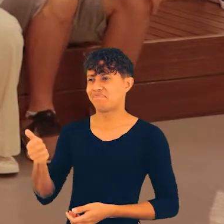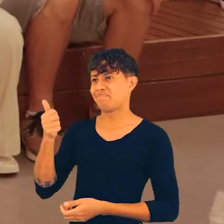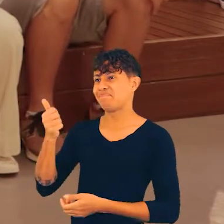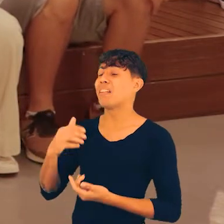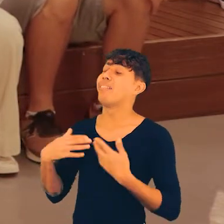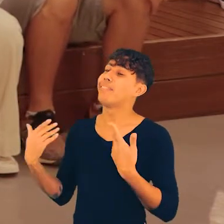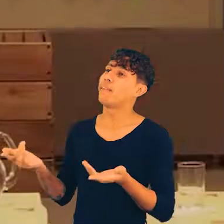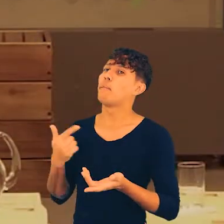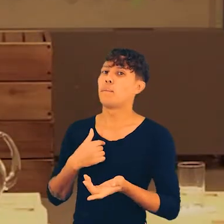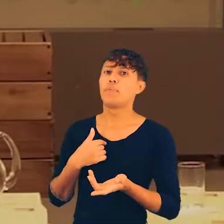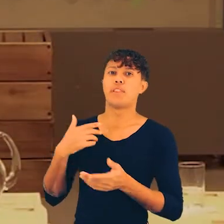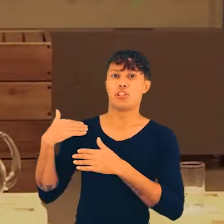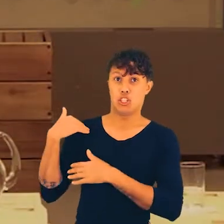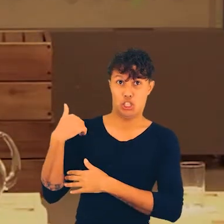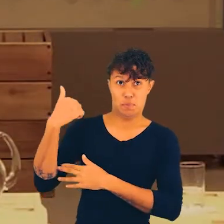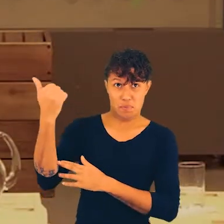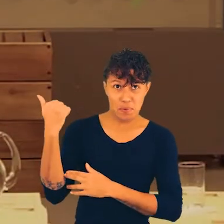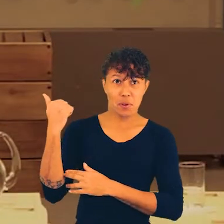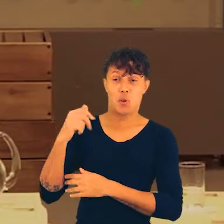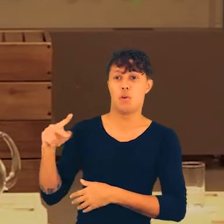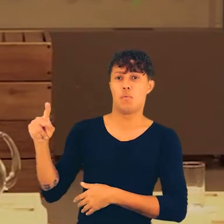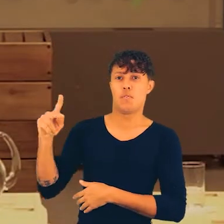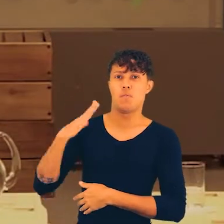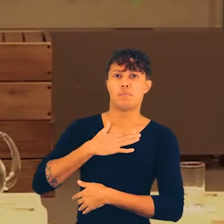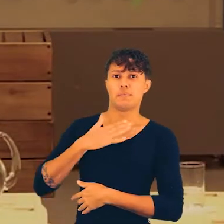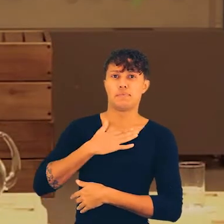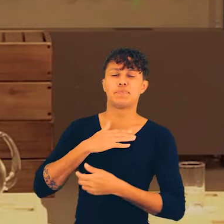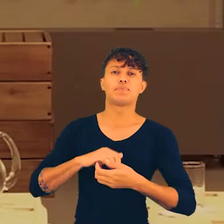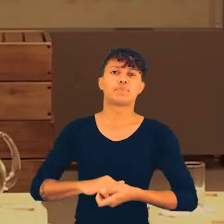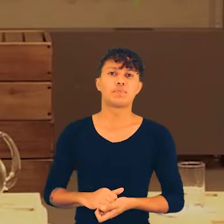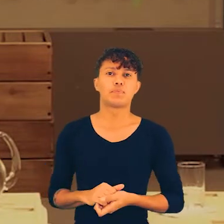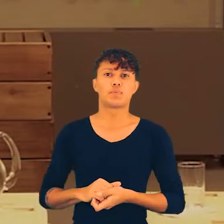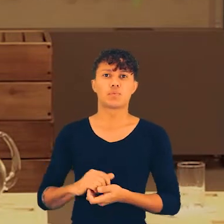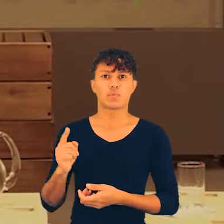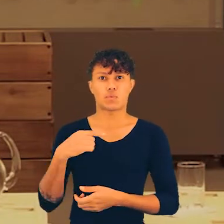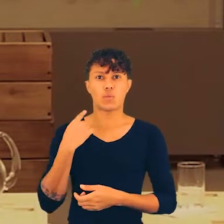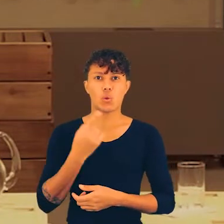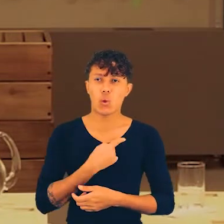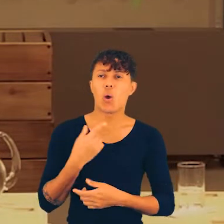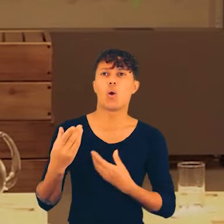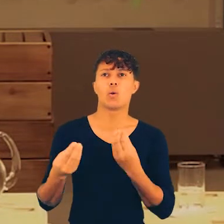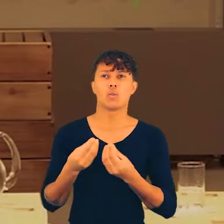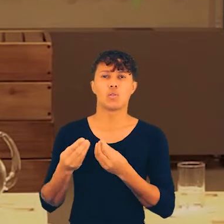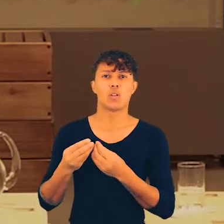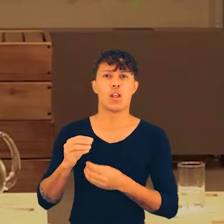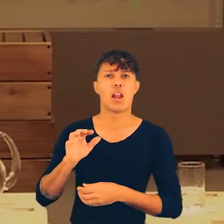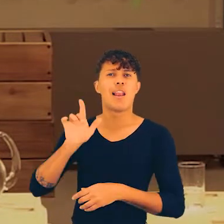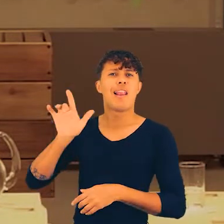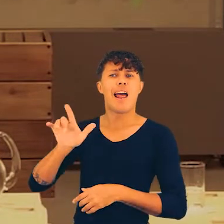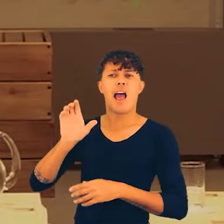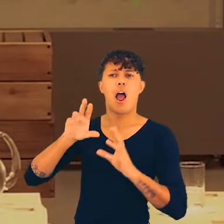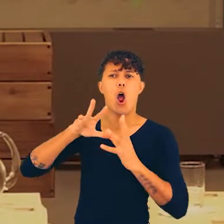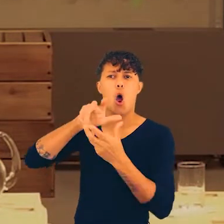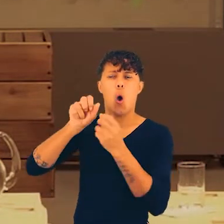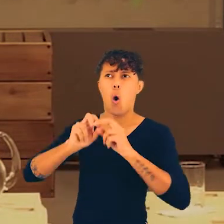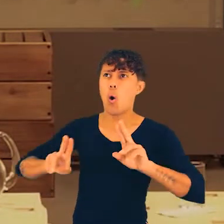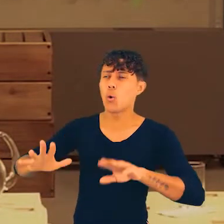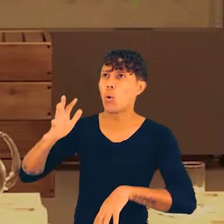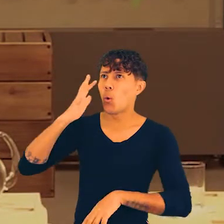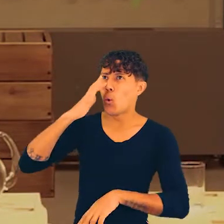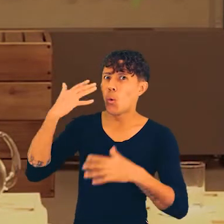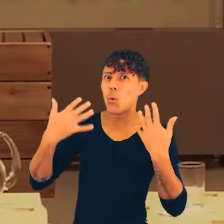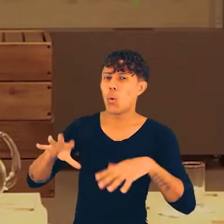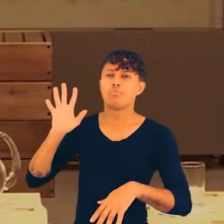acompanhando. Tá, jóia, gente. Então, eu fui convidada, né, pelo meu professor para fazer, né, esse fórum, assim, da ONU. Foi,